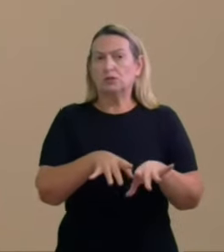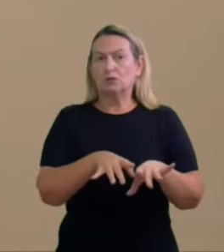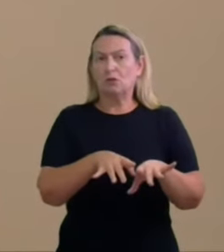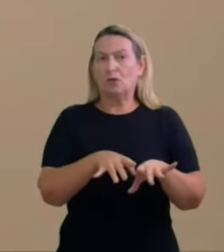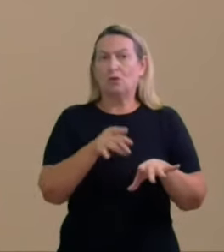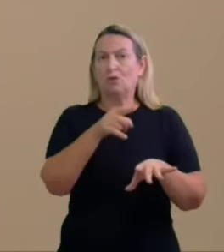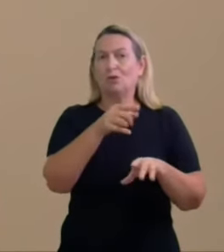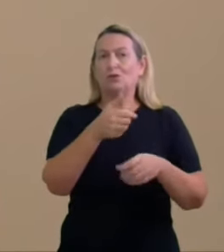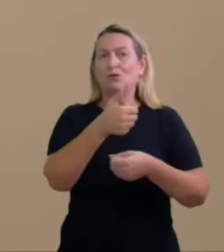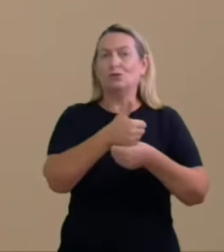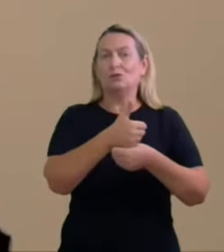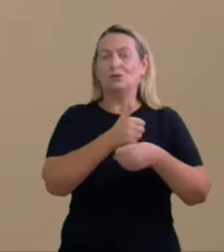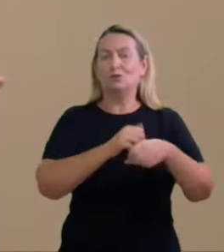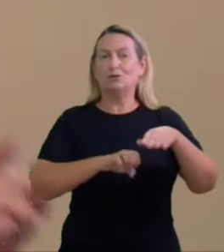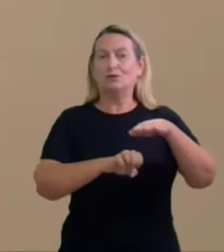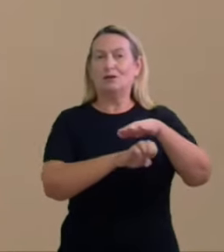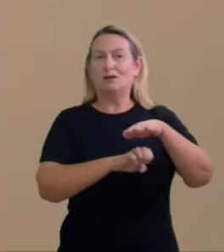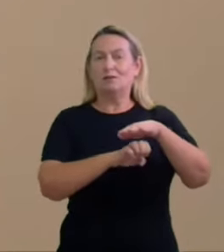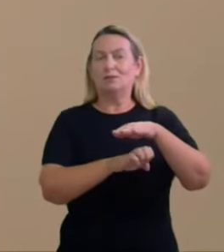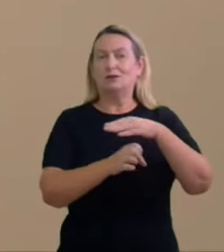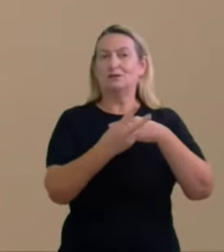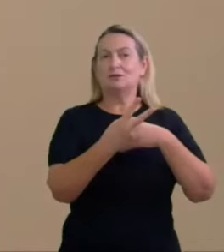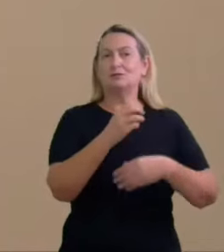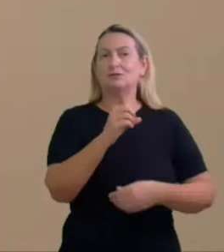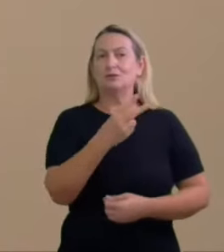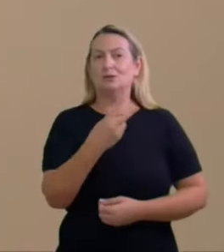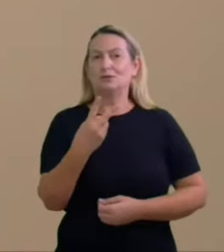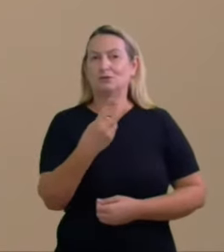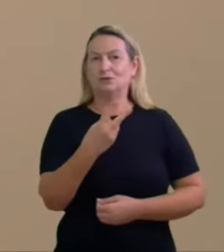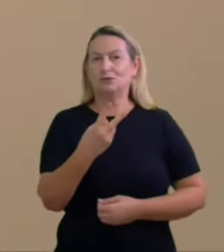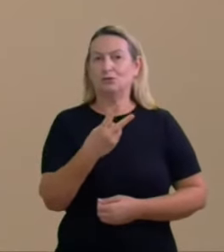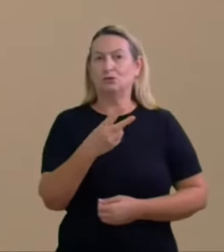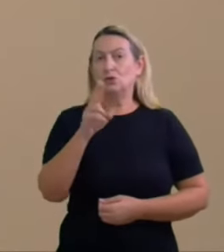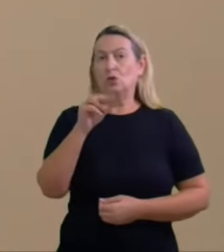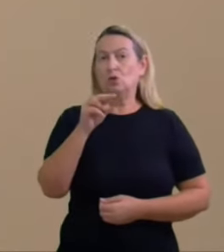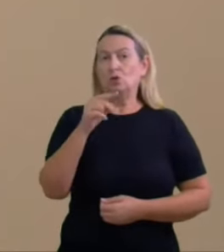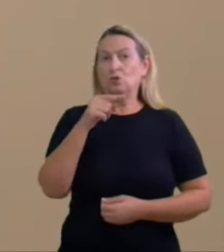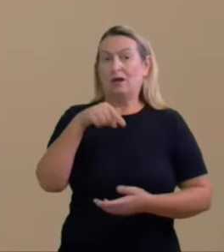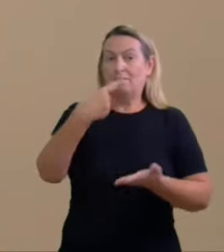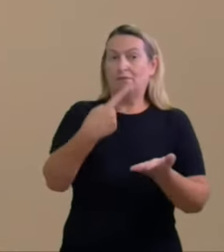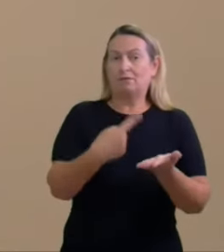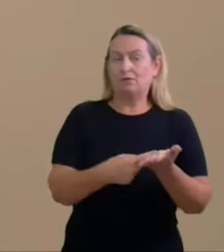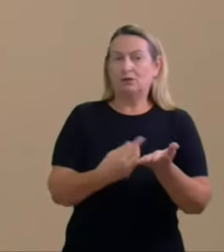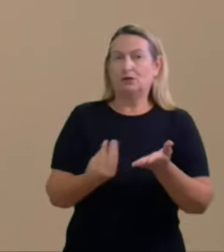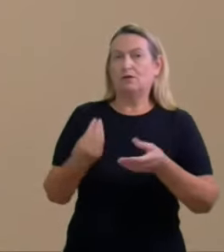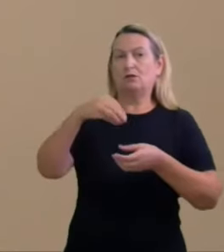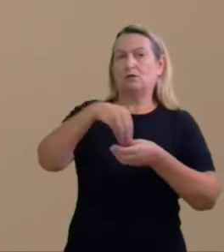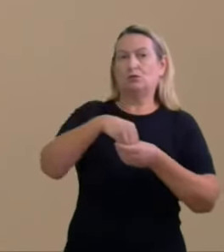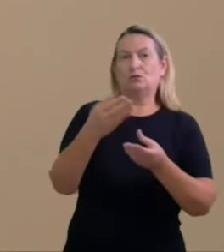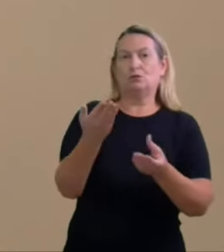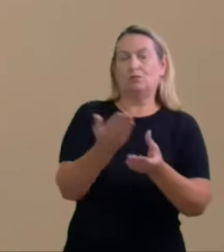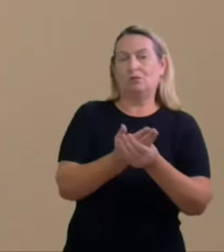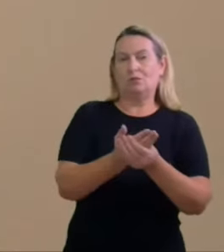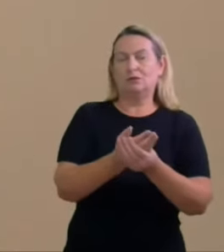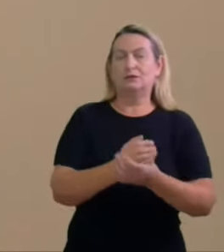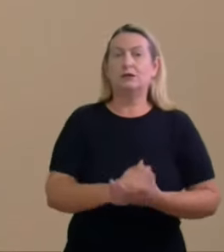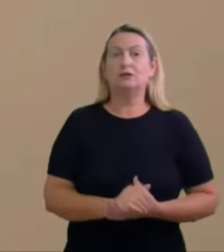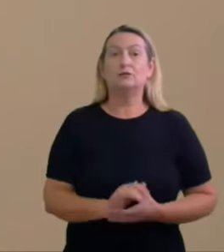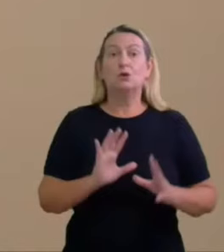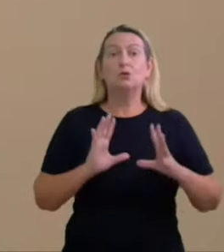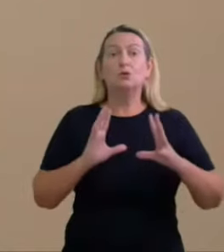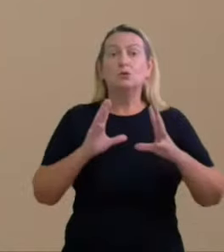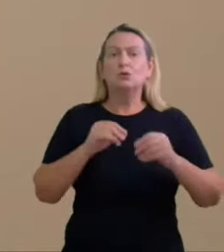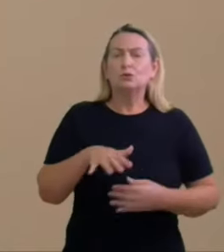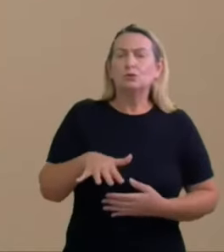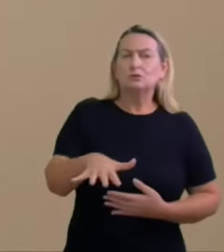2022 então essa afirmativa nunca veio para os autos e tudo isso em um cenário em